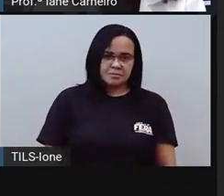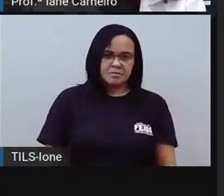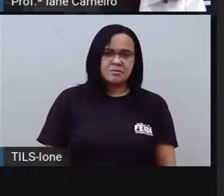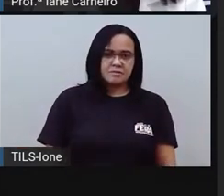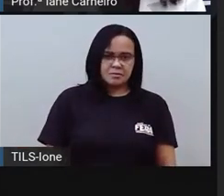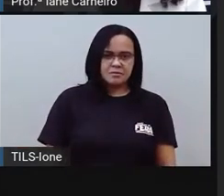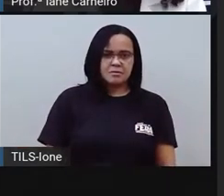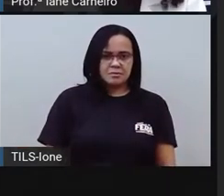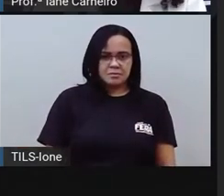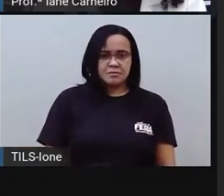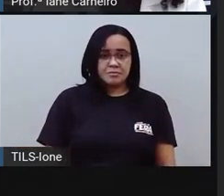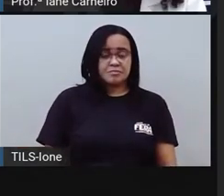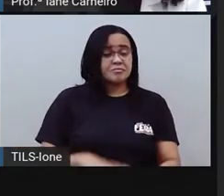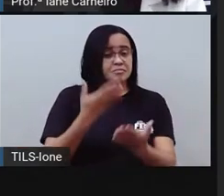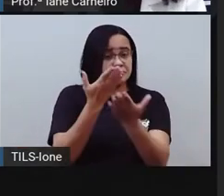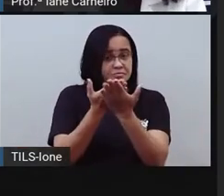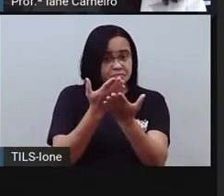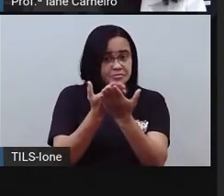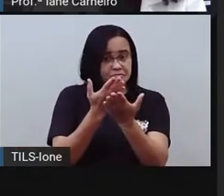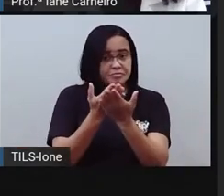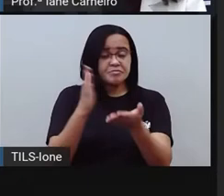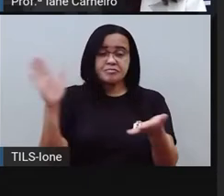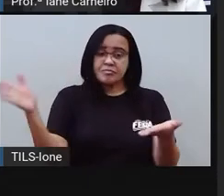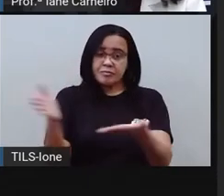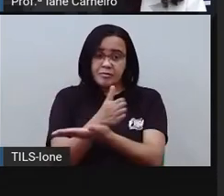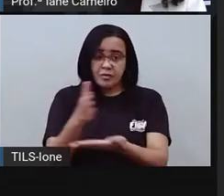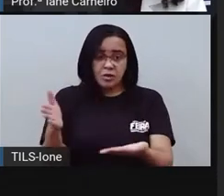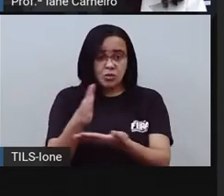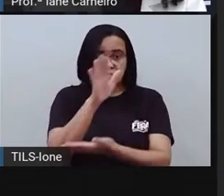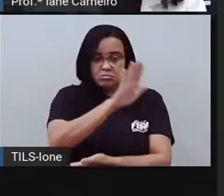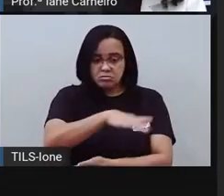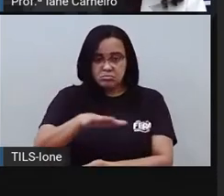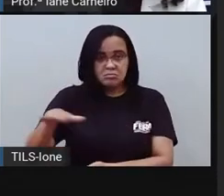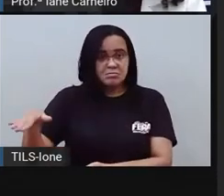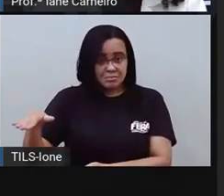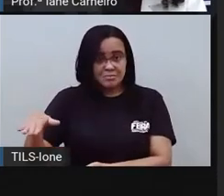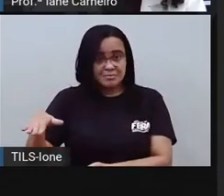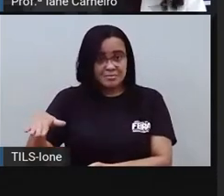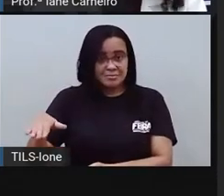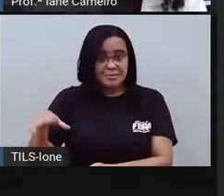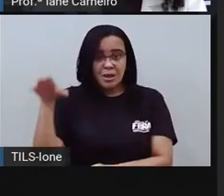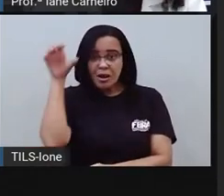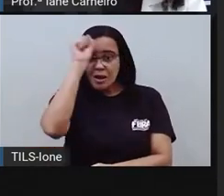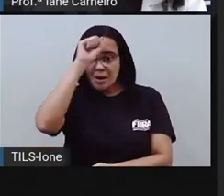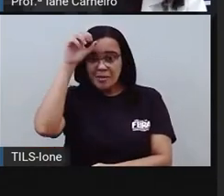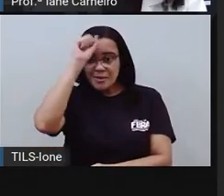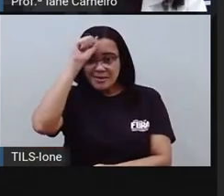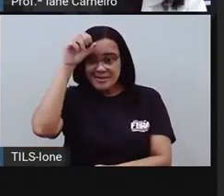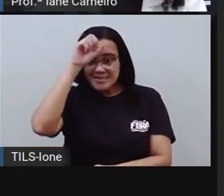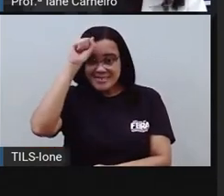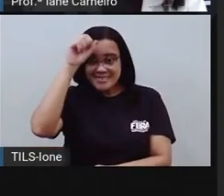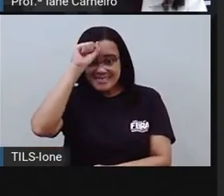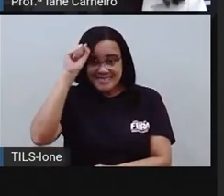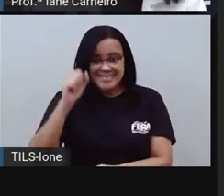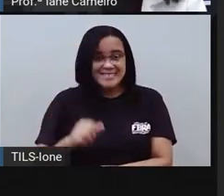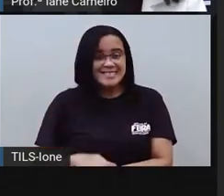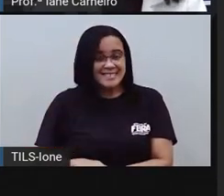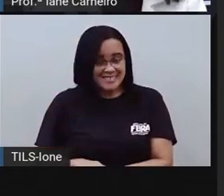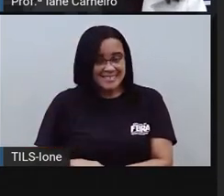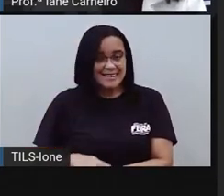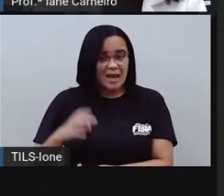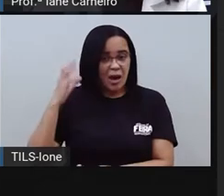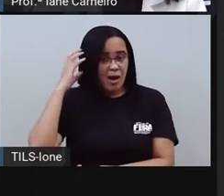Nas escolas, algumas crianças aprendiam rápido, outras levavam mais tempo e